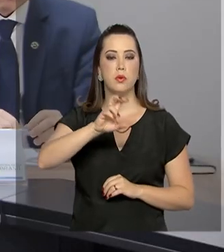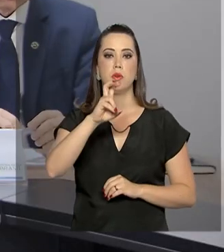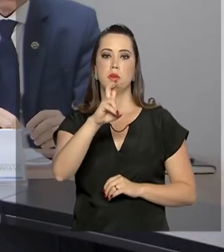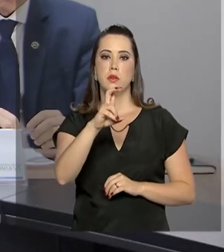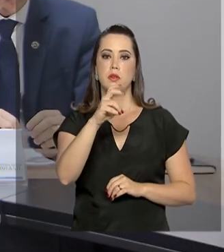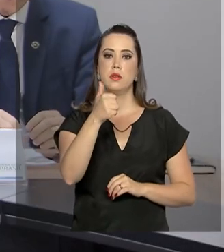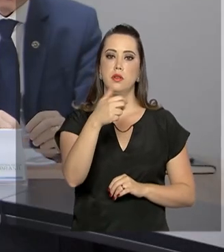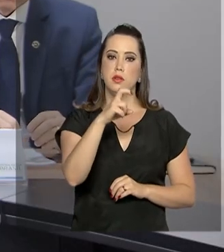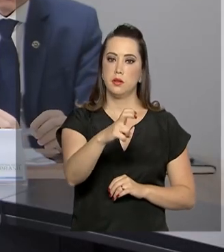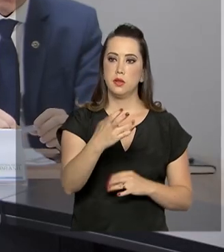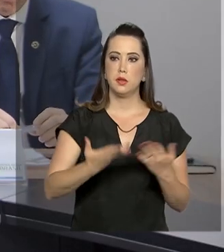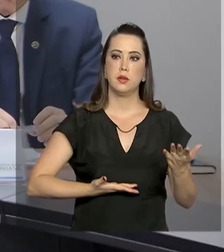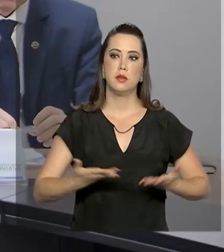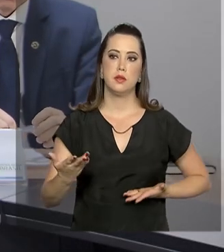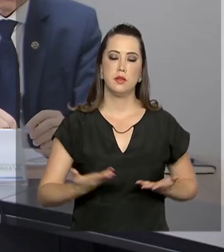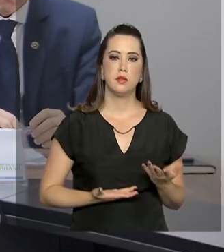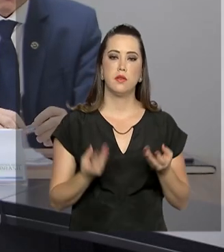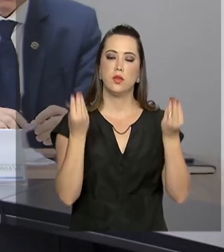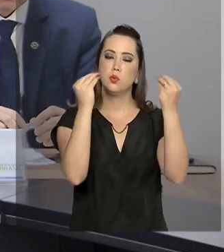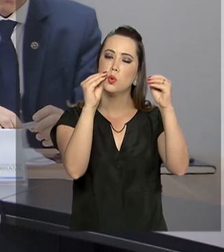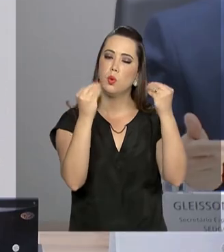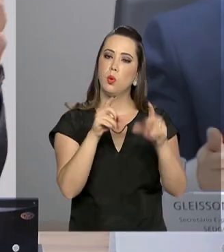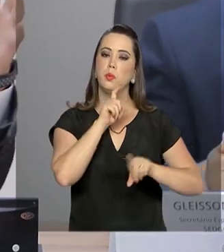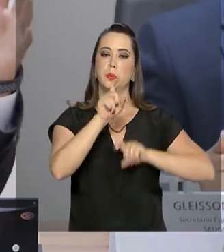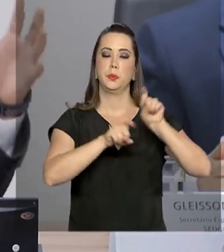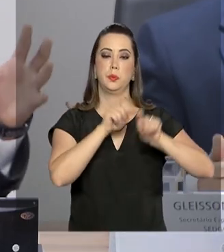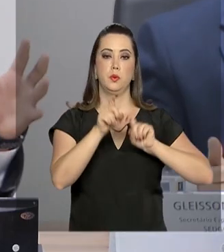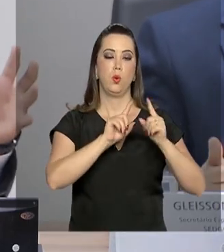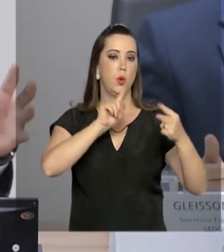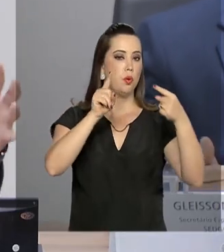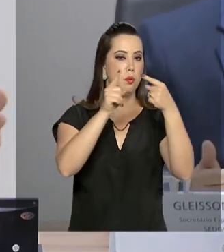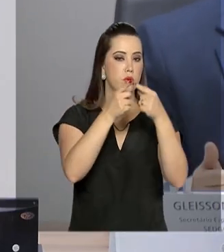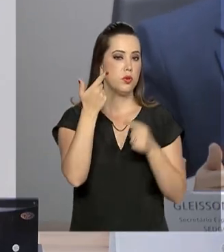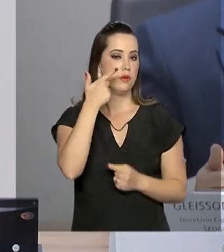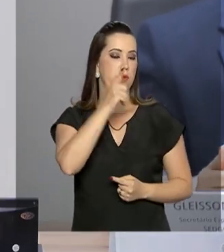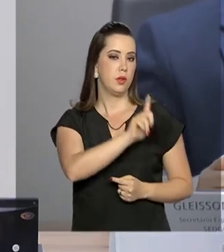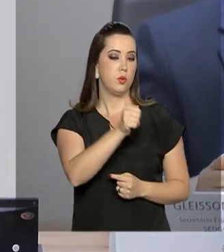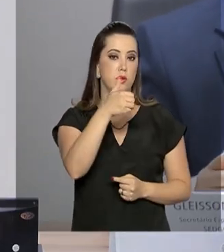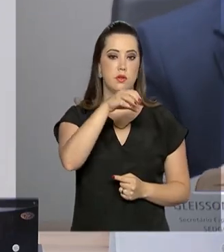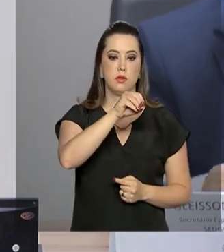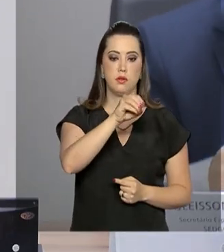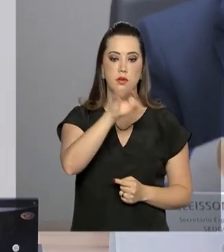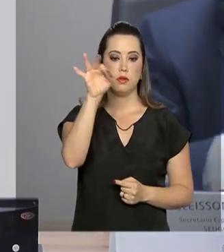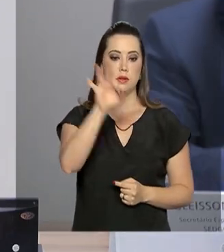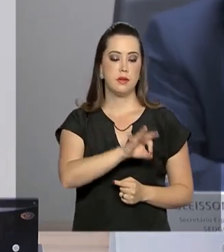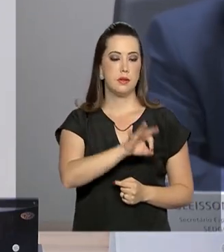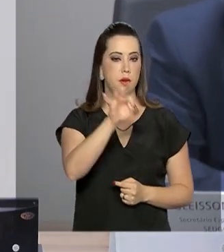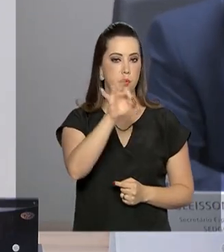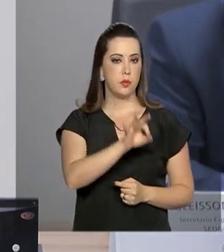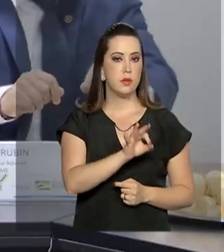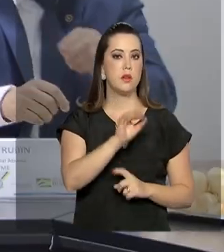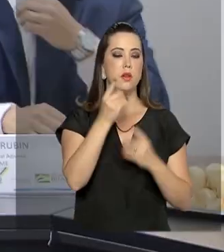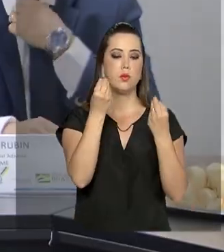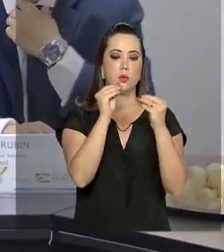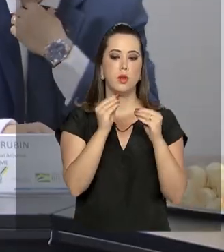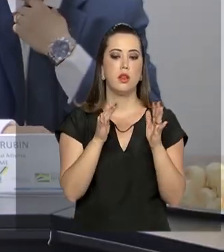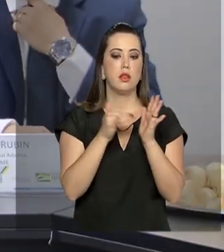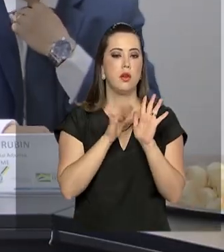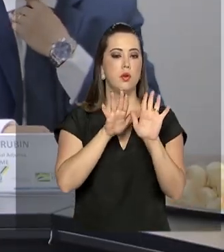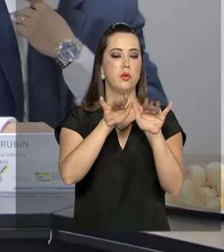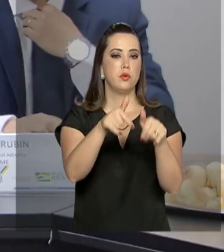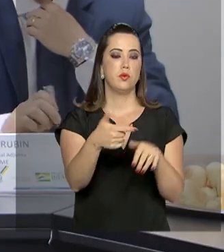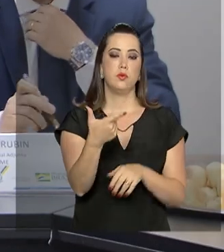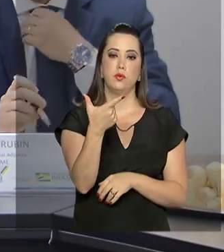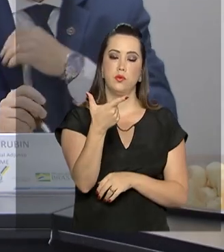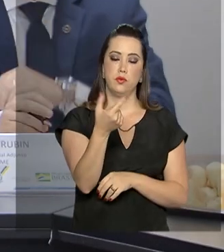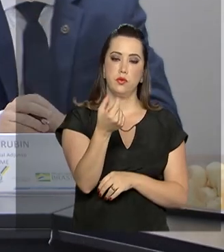515 serviços foram informatizados. A meta é alcançar os 100% de digitalização até o final de